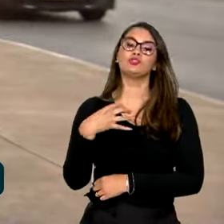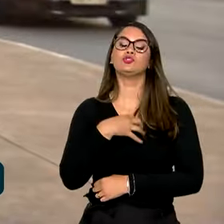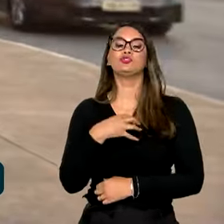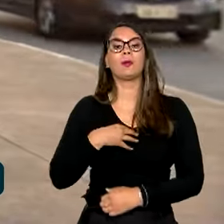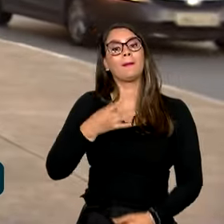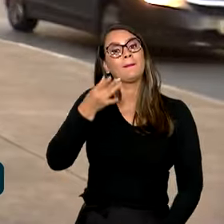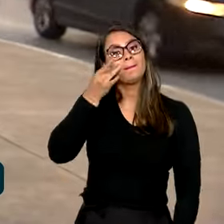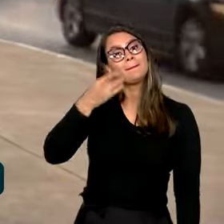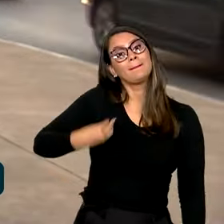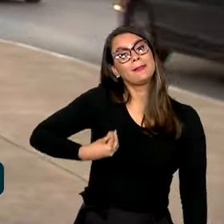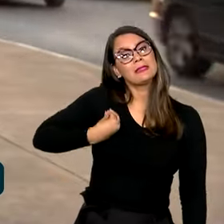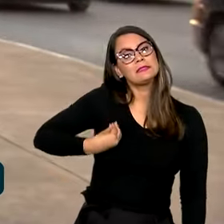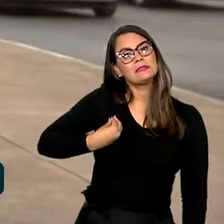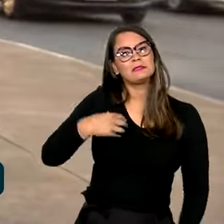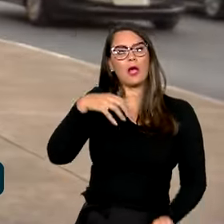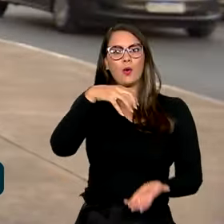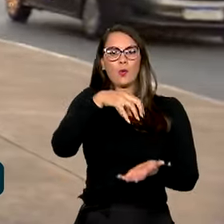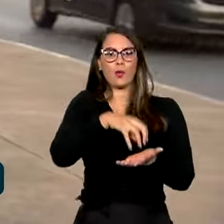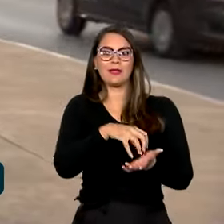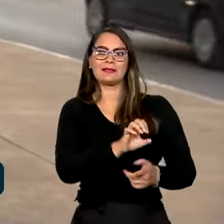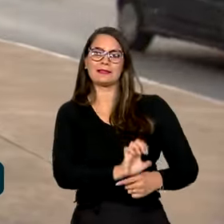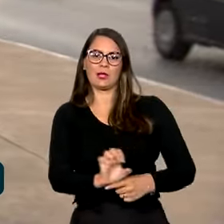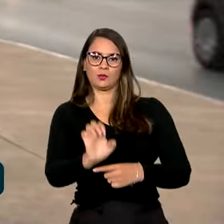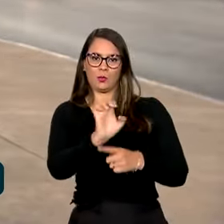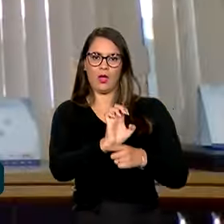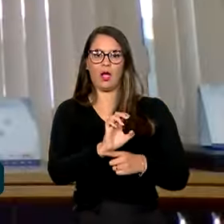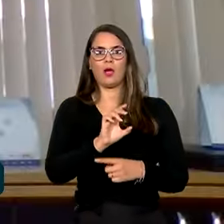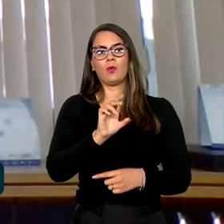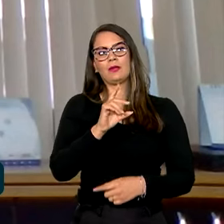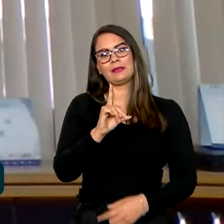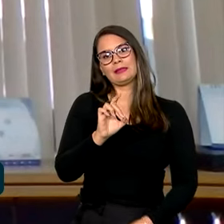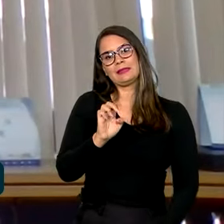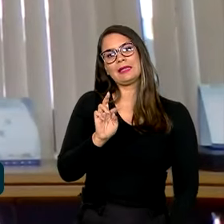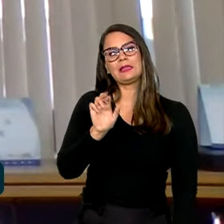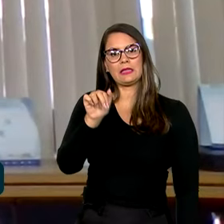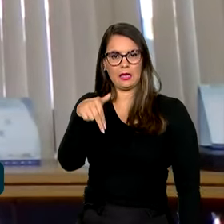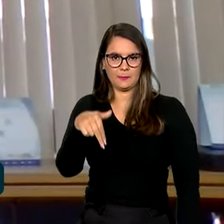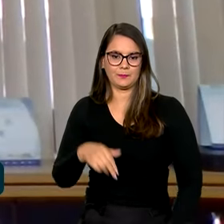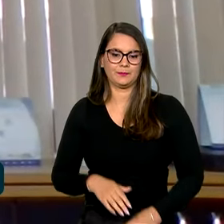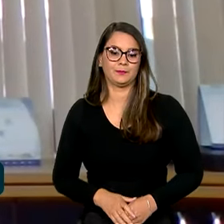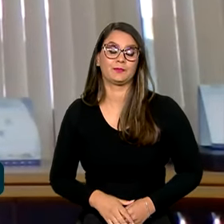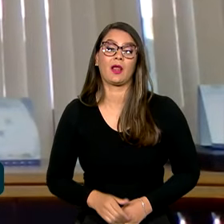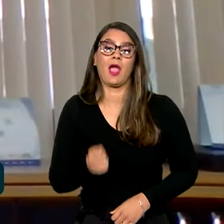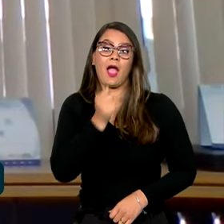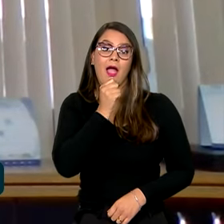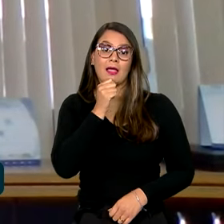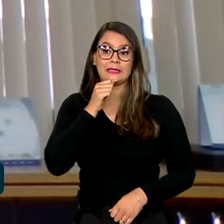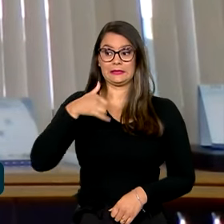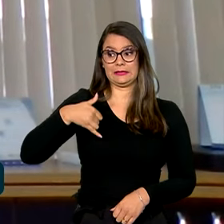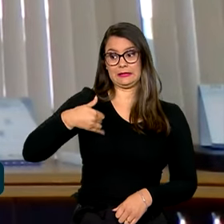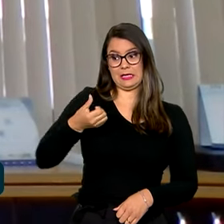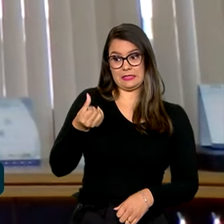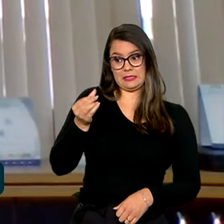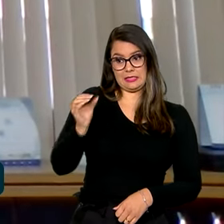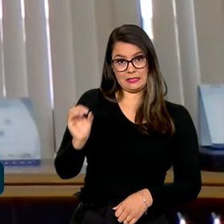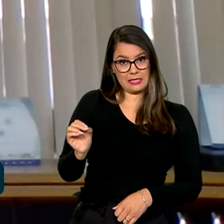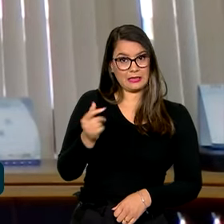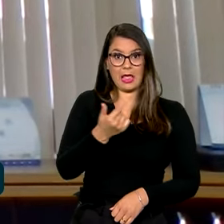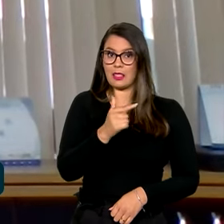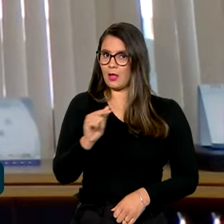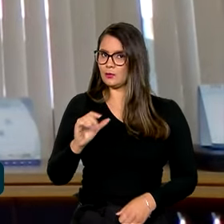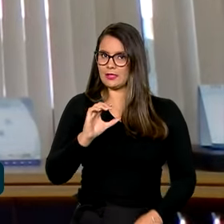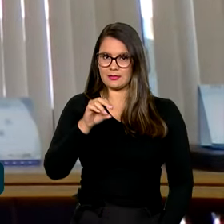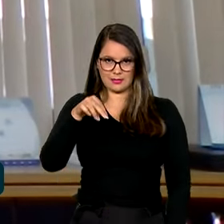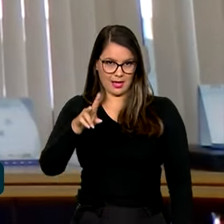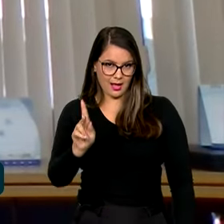presencial nos órgãos estaduais, como o Detran. Por enquanto, o cidadão que tem mais de 60 e não tem CNH,